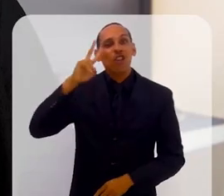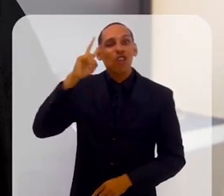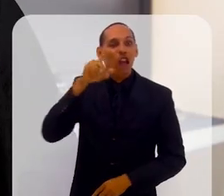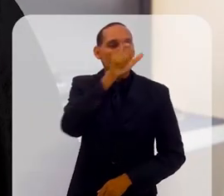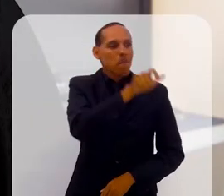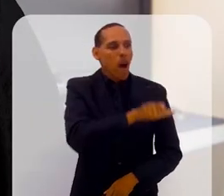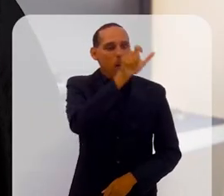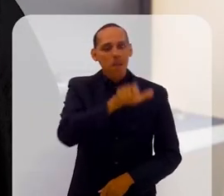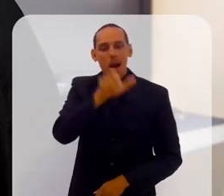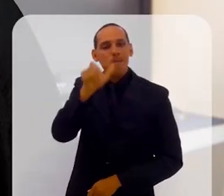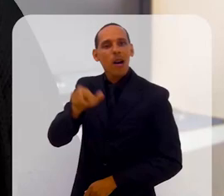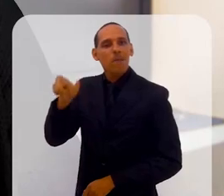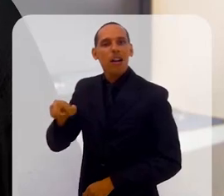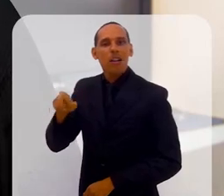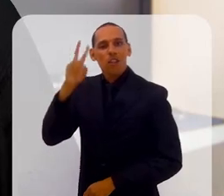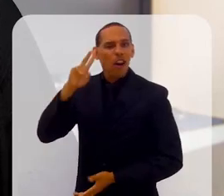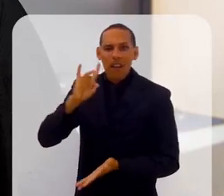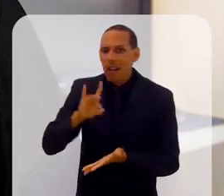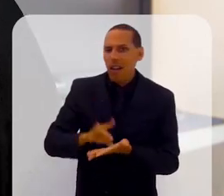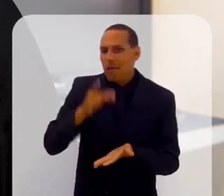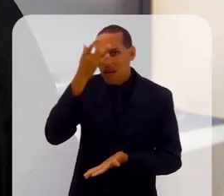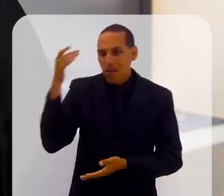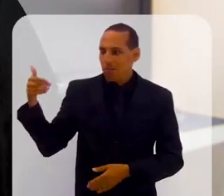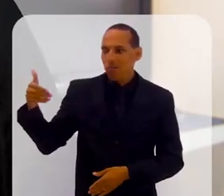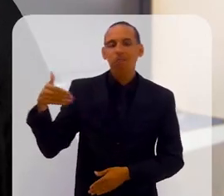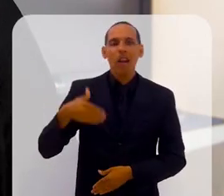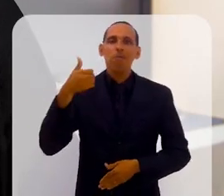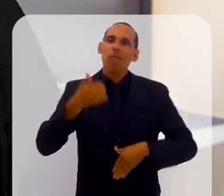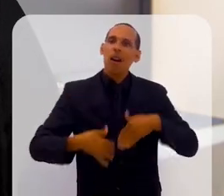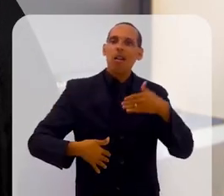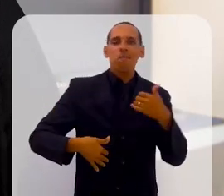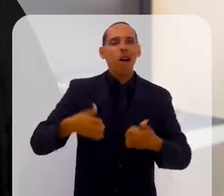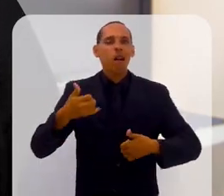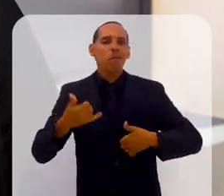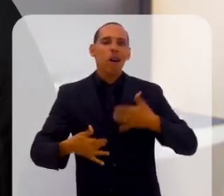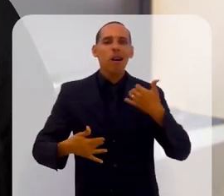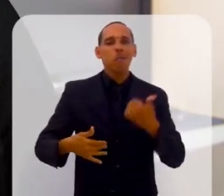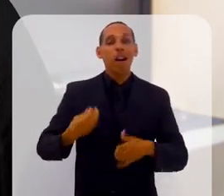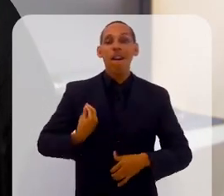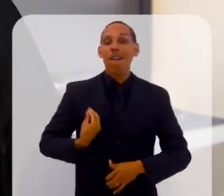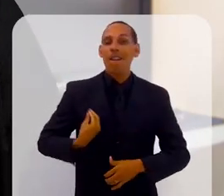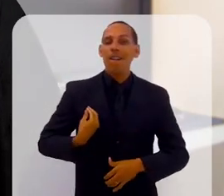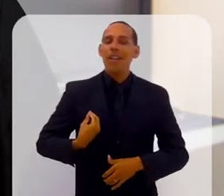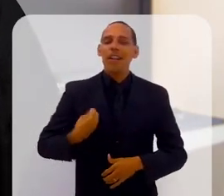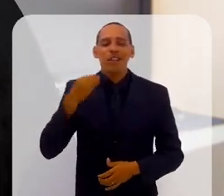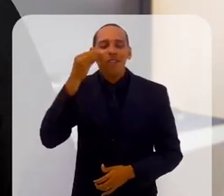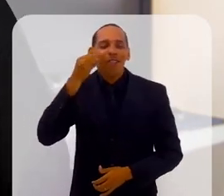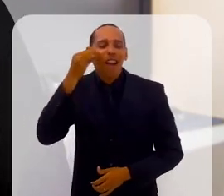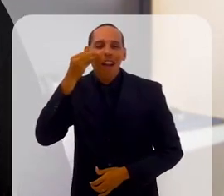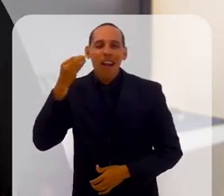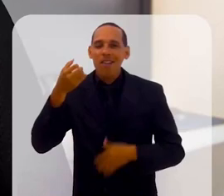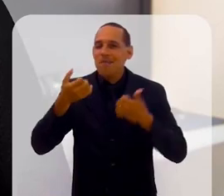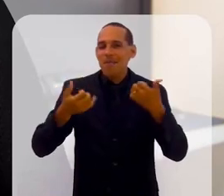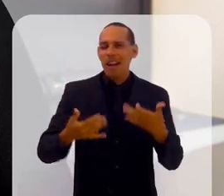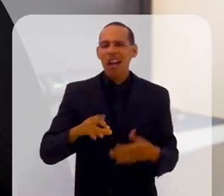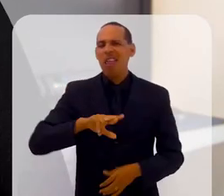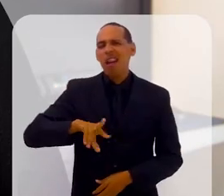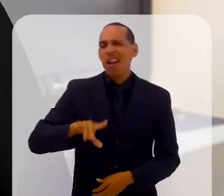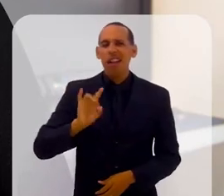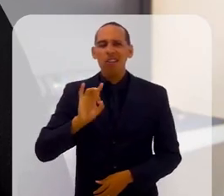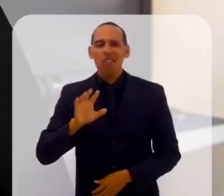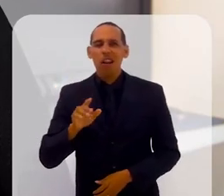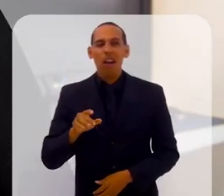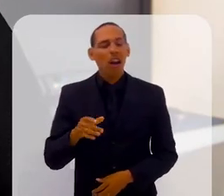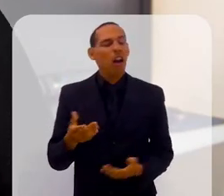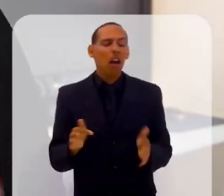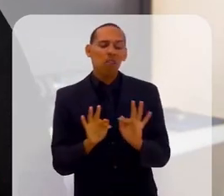histórias reais, são pessoas aqui falando o que elas passaram, e não apenas uma pessoa chegar